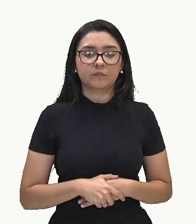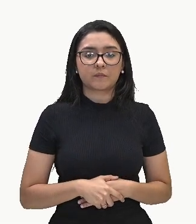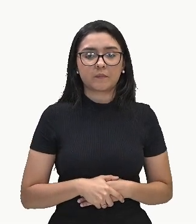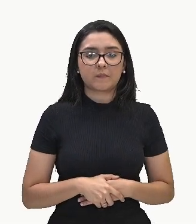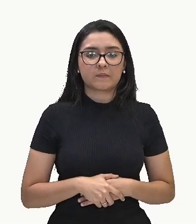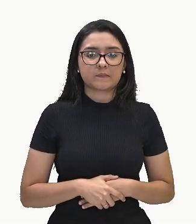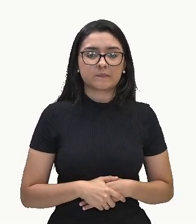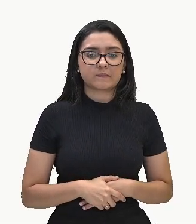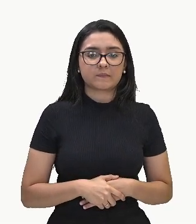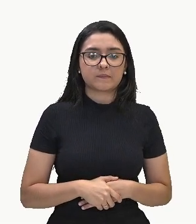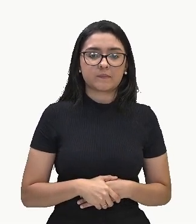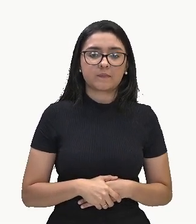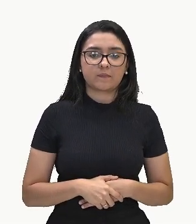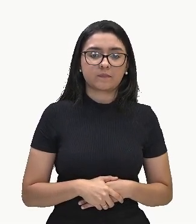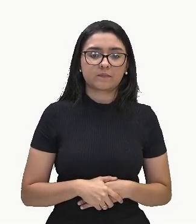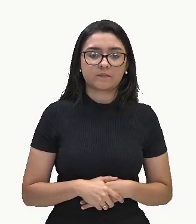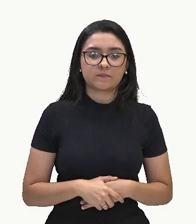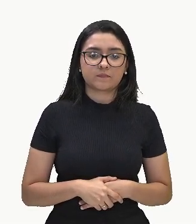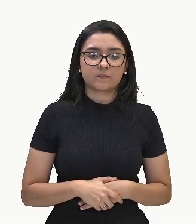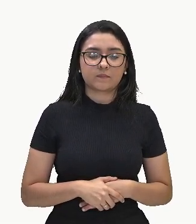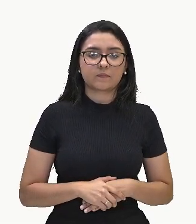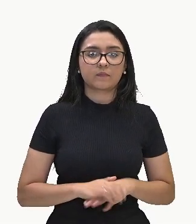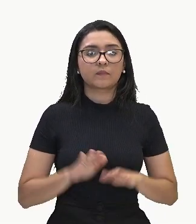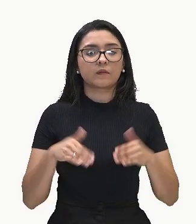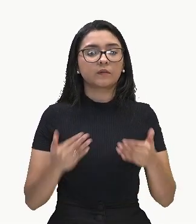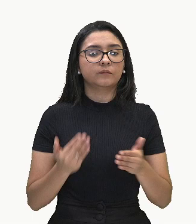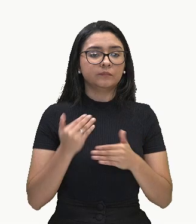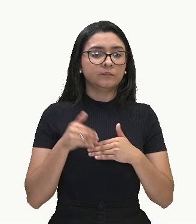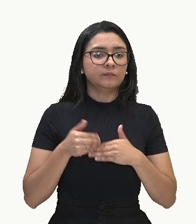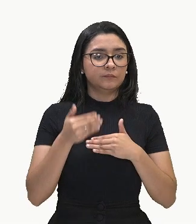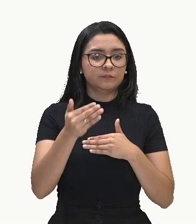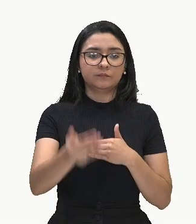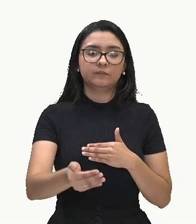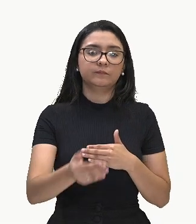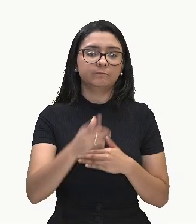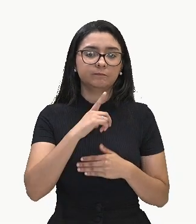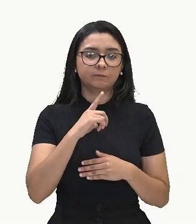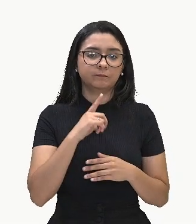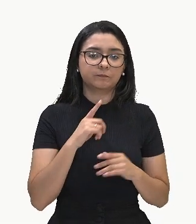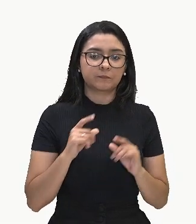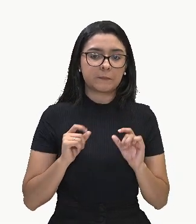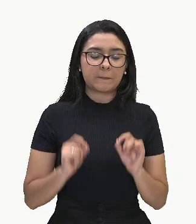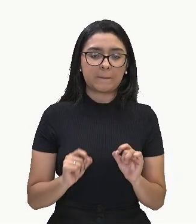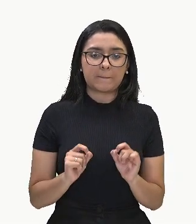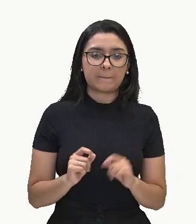Ok? E, em seguida, ó,